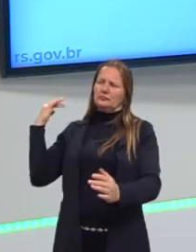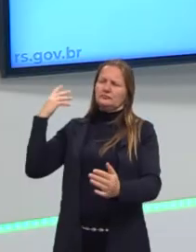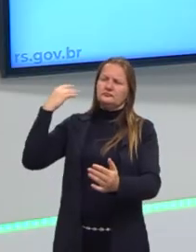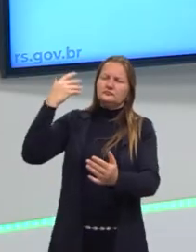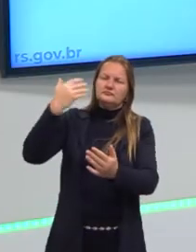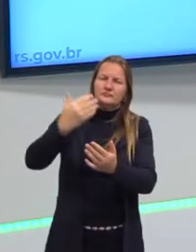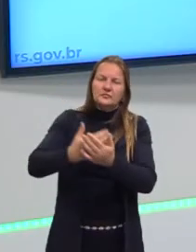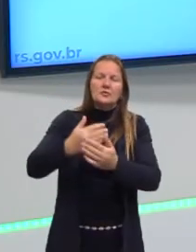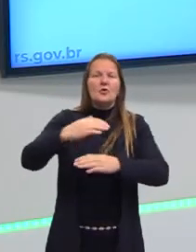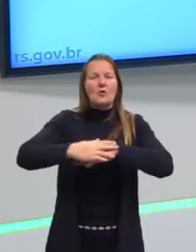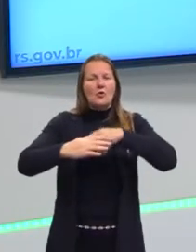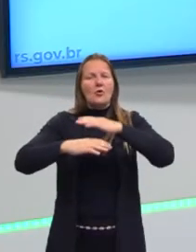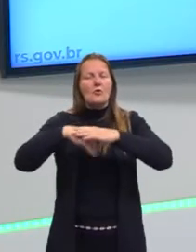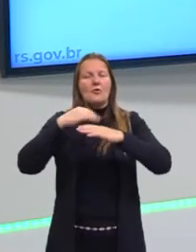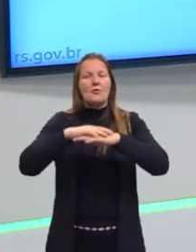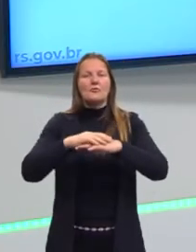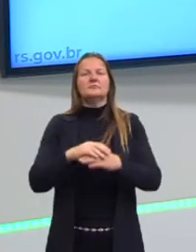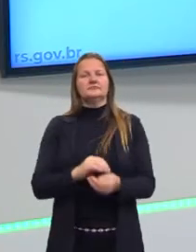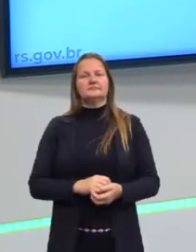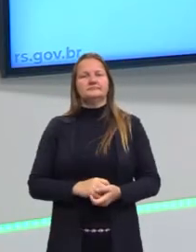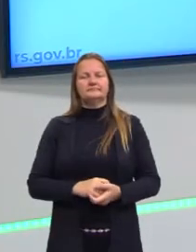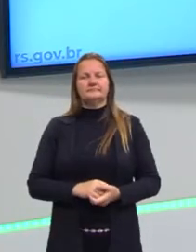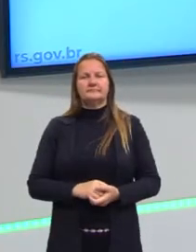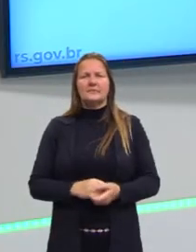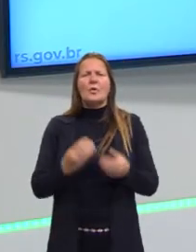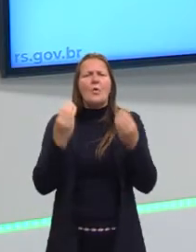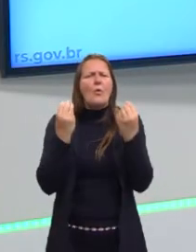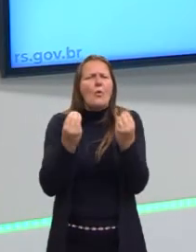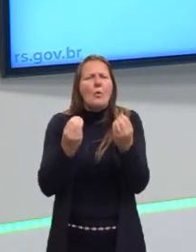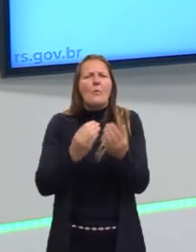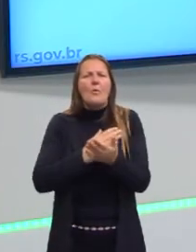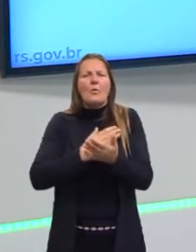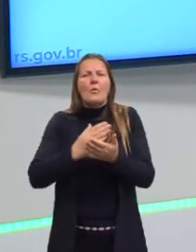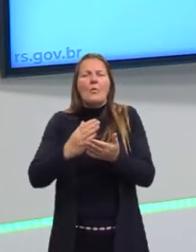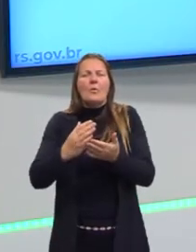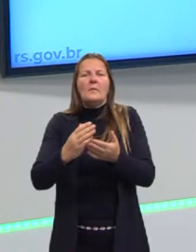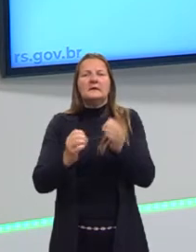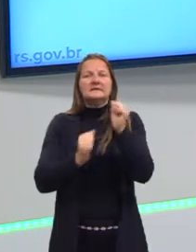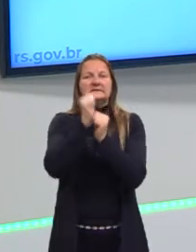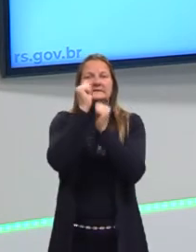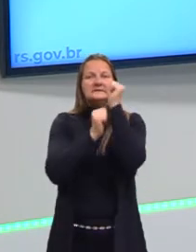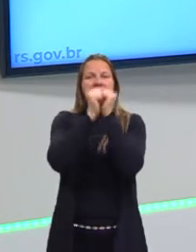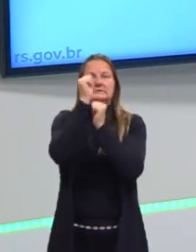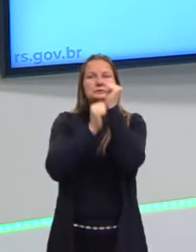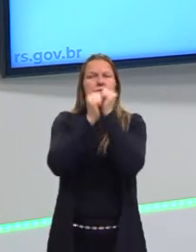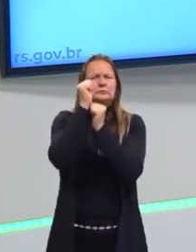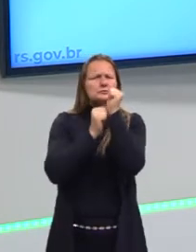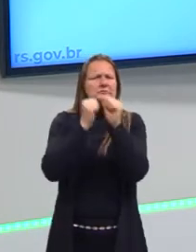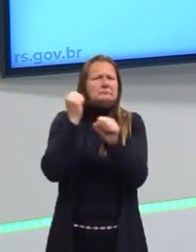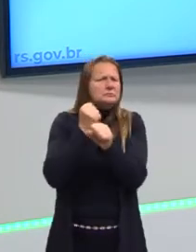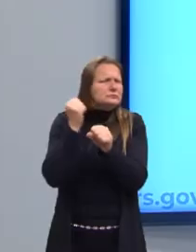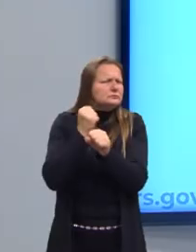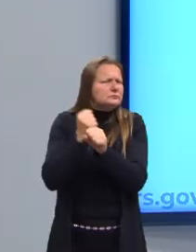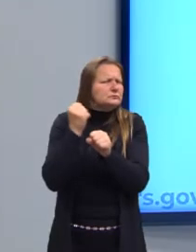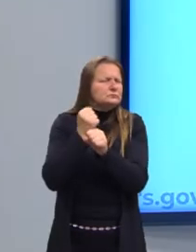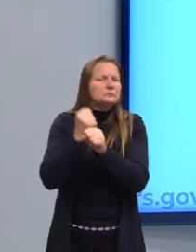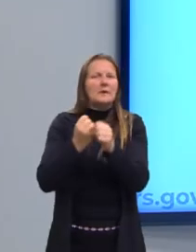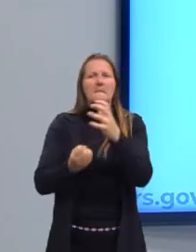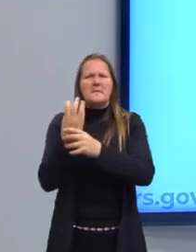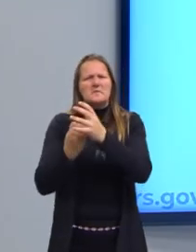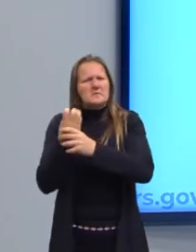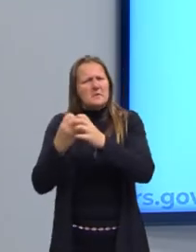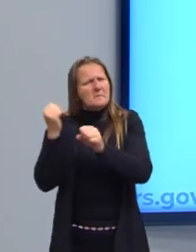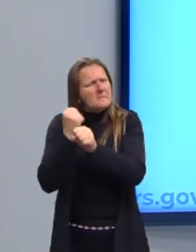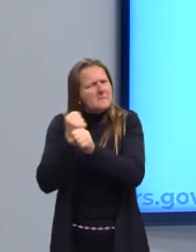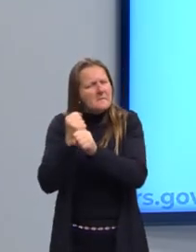historicamente construído, certo? Como é que vai surgir esse processo da indústria de massa, né? Da industrialização, esse